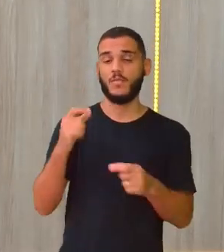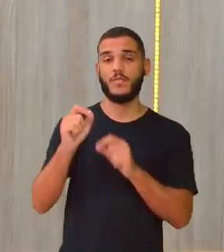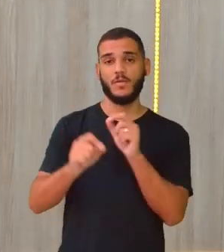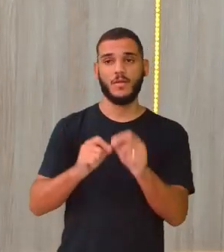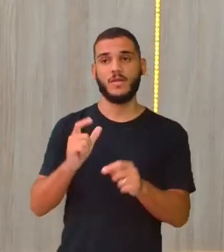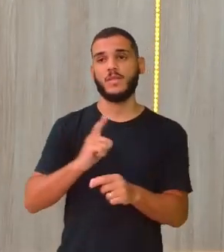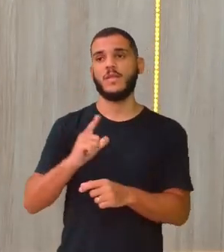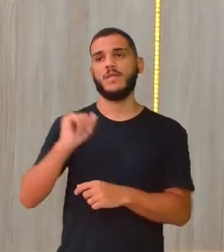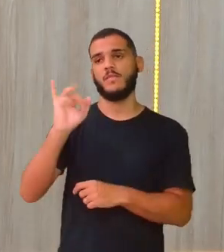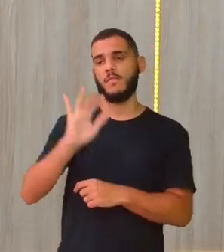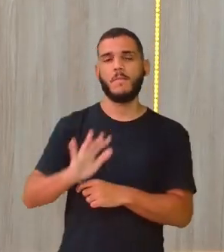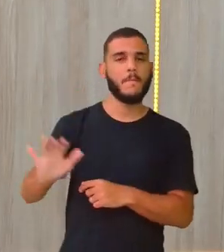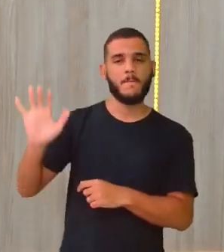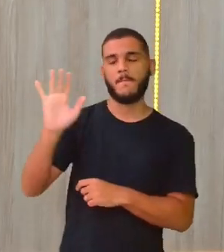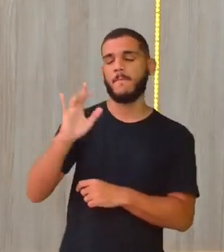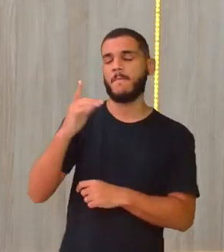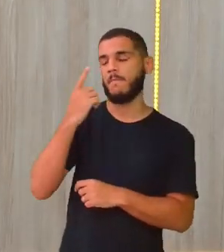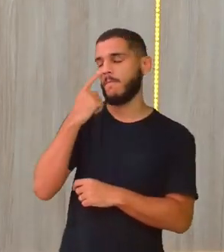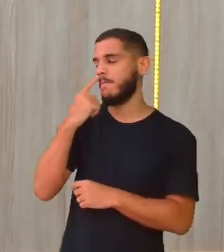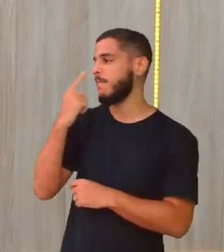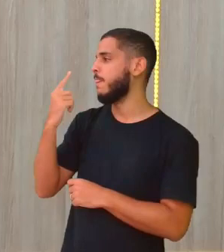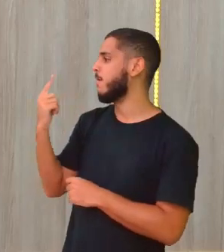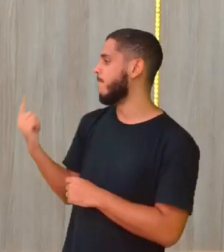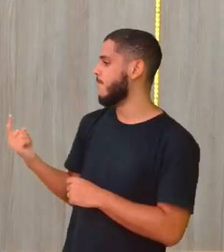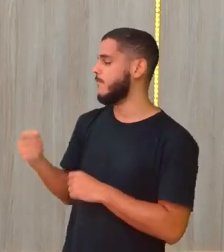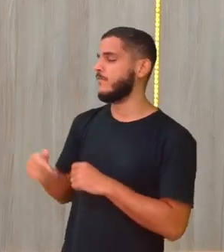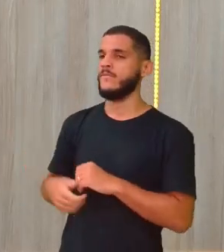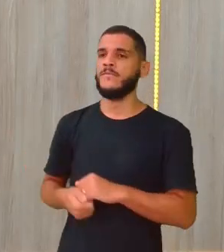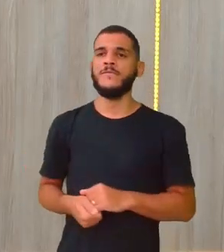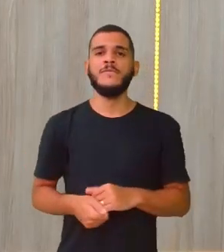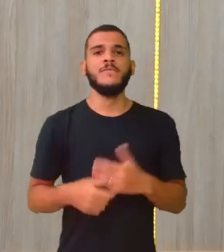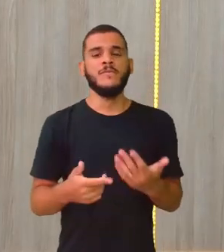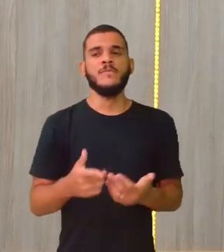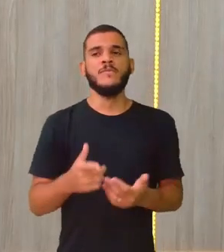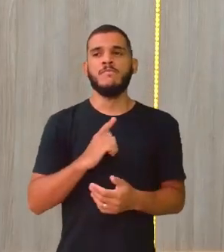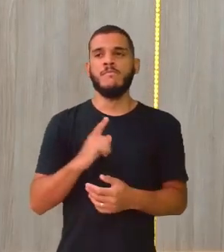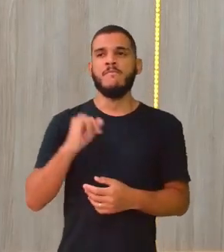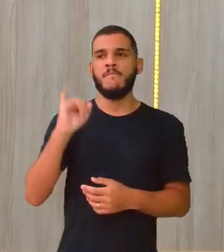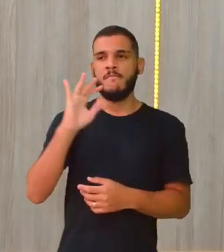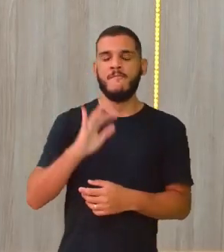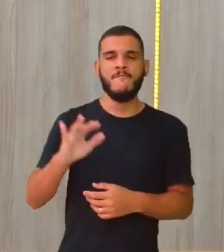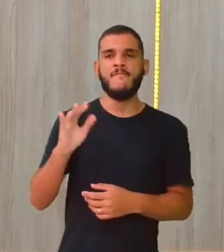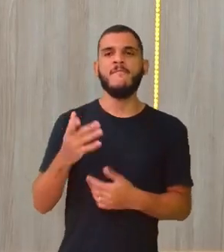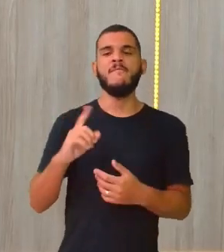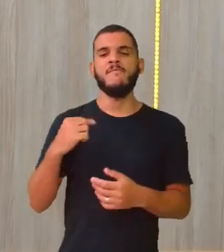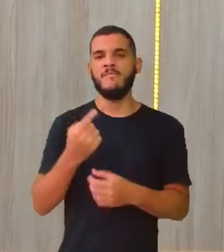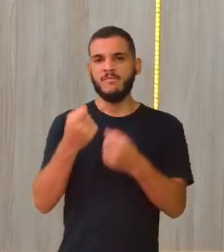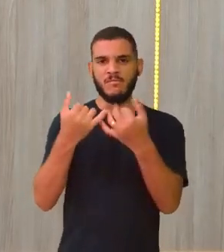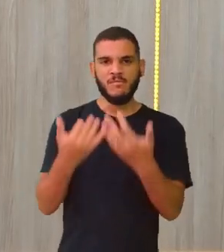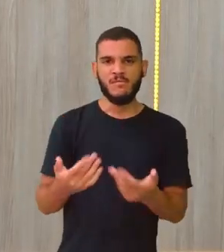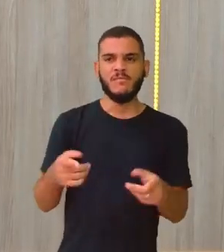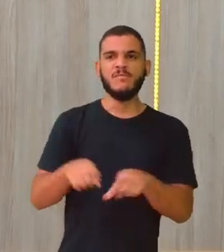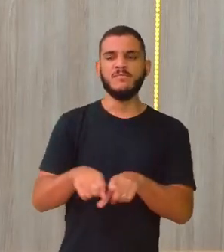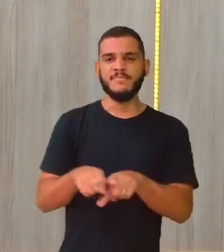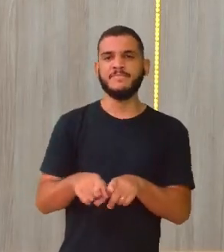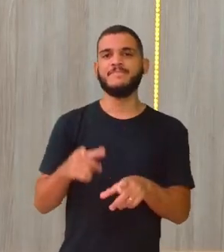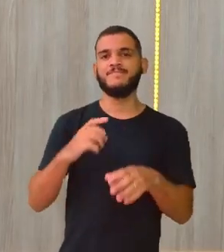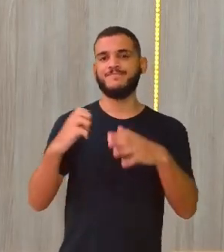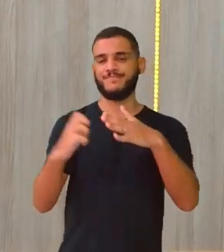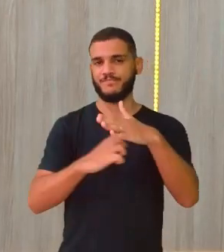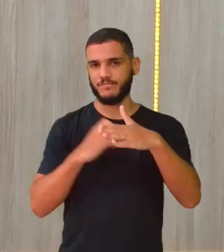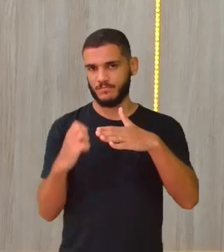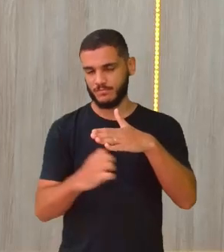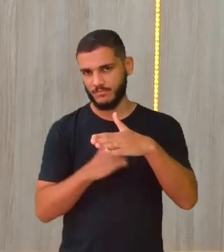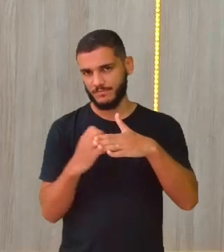tinha lá a imagem, não sei se vocês se lembram, mas tinha uma imagem lá. Dentro disso que a gente acabou de falar, da empresa